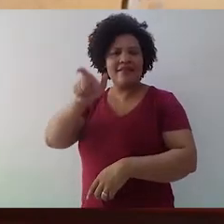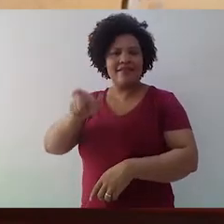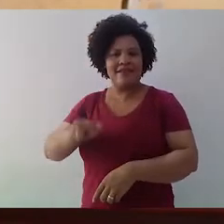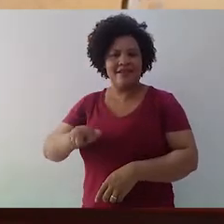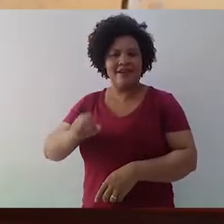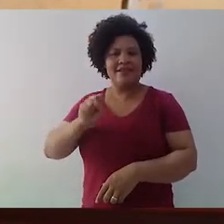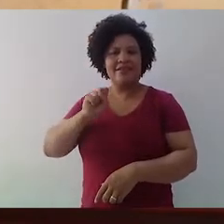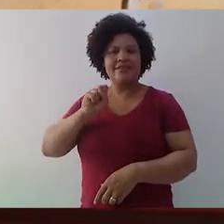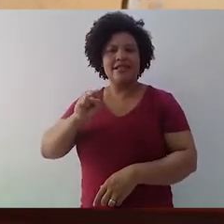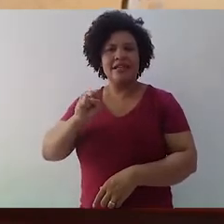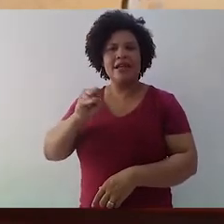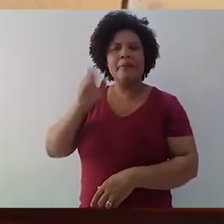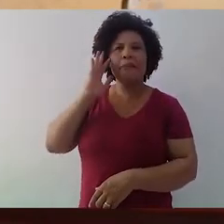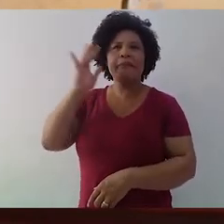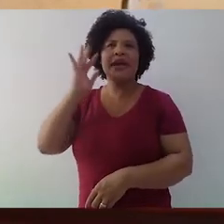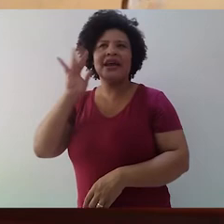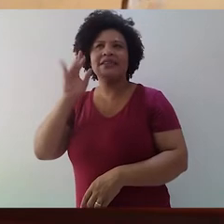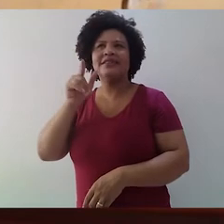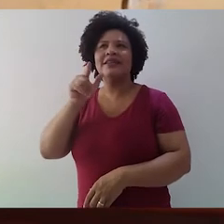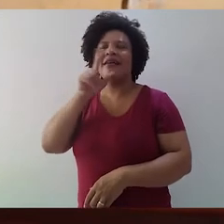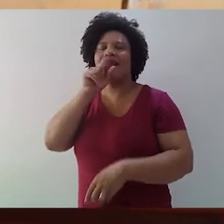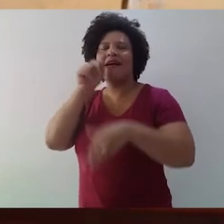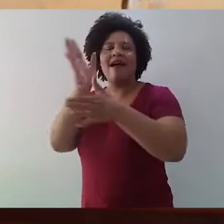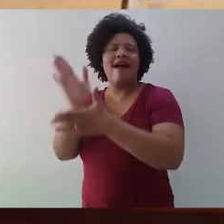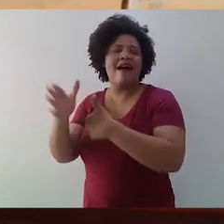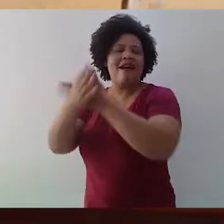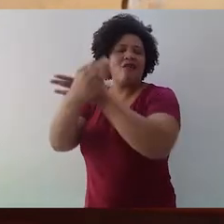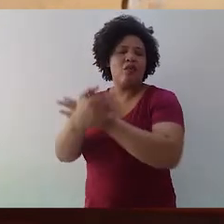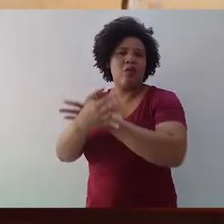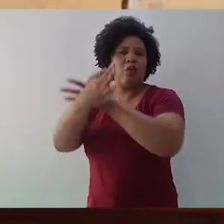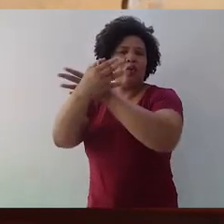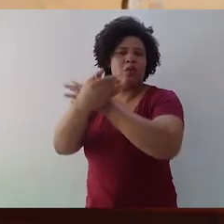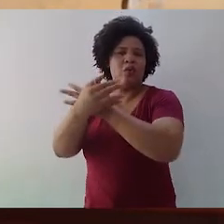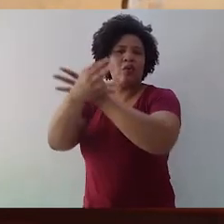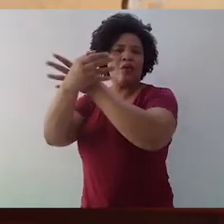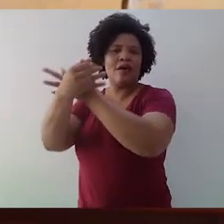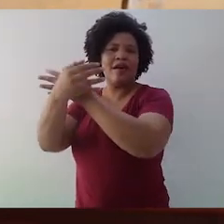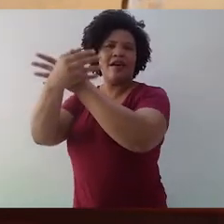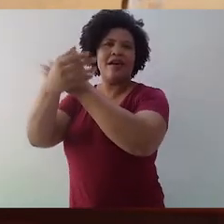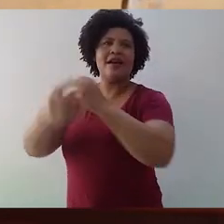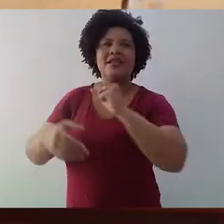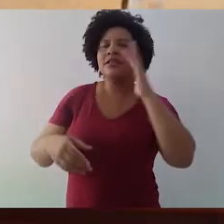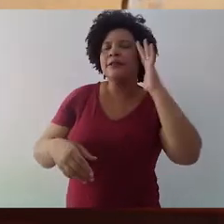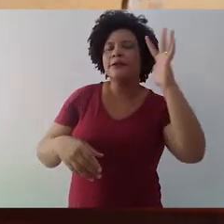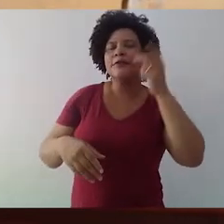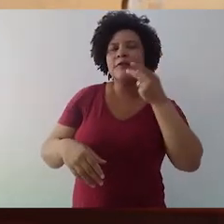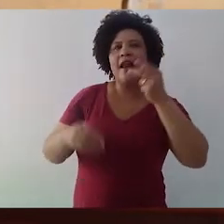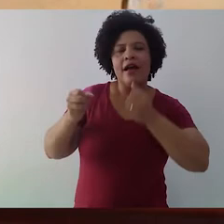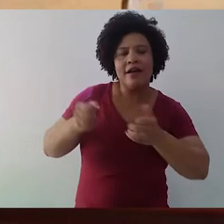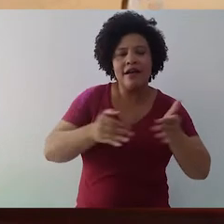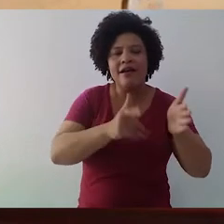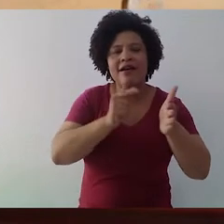encostava em ser rave, ganhava o poder de alçar. Se a gente falasse a partir de um córreo,